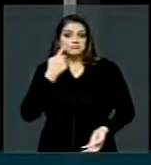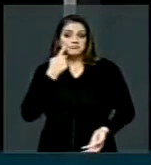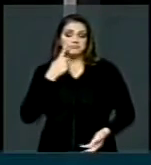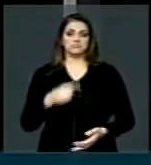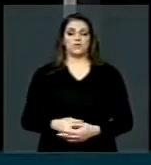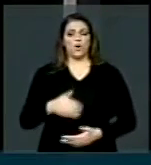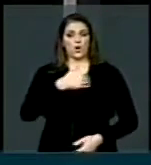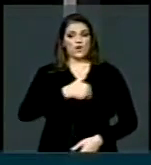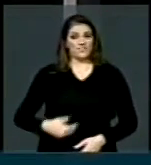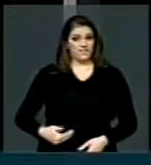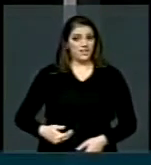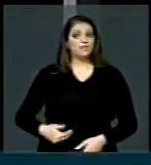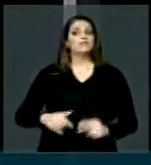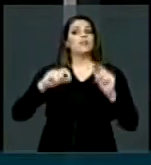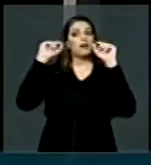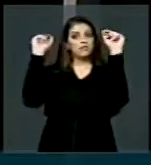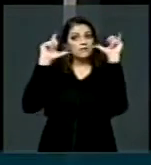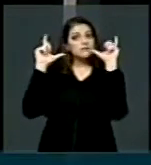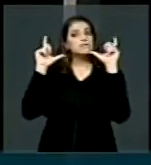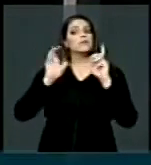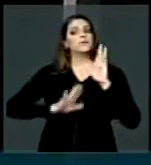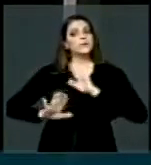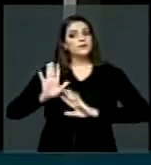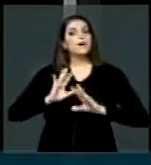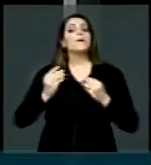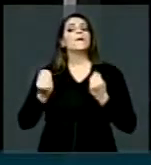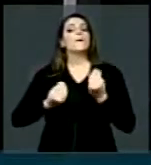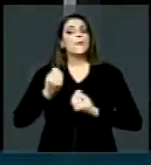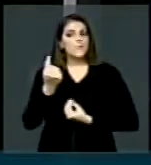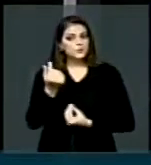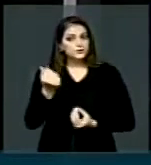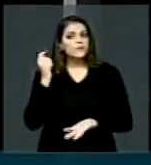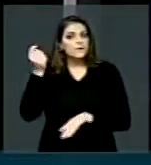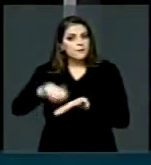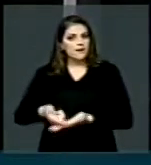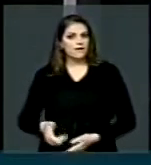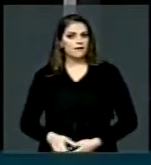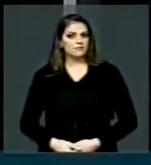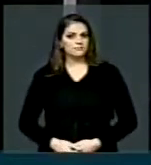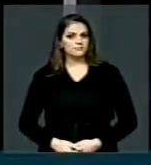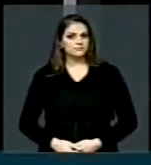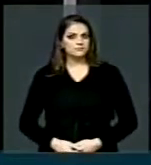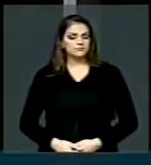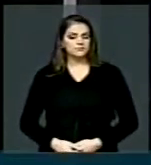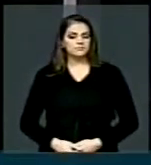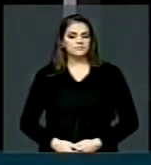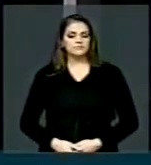tanto para o governo quanto para a oposição, para ver a alocação do recurso, Senhor Presidente. Essa é a preocupação.